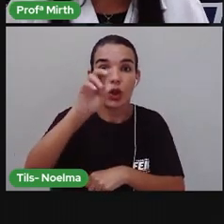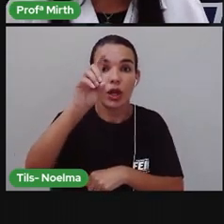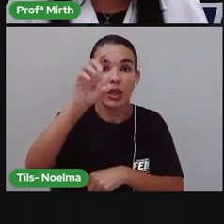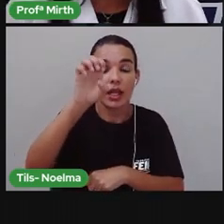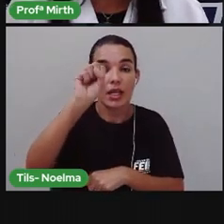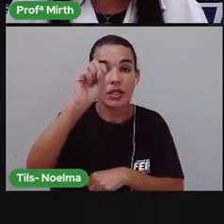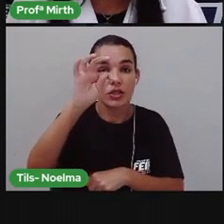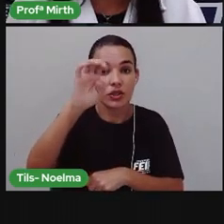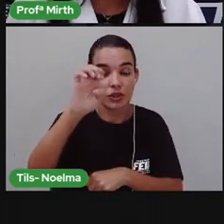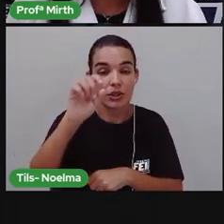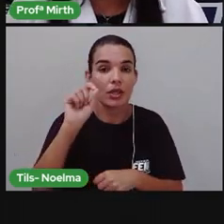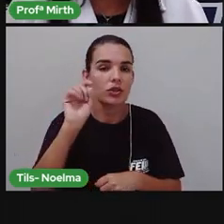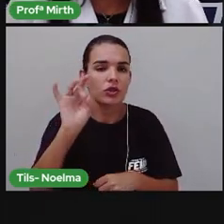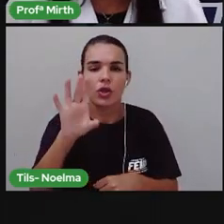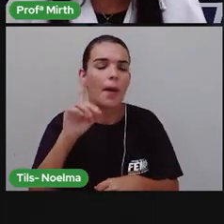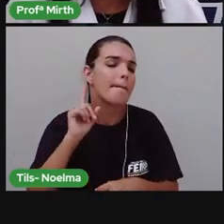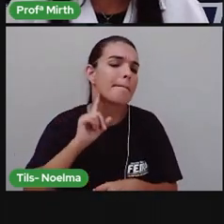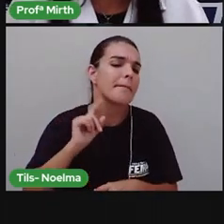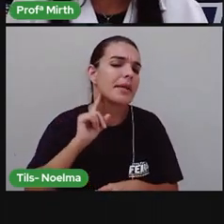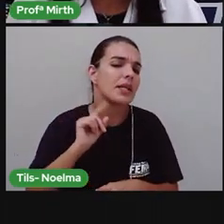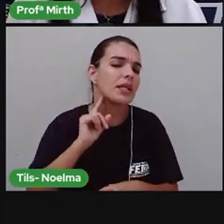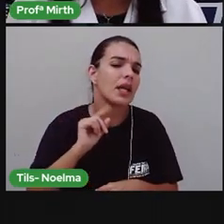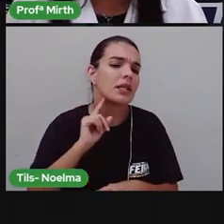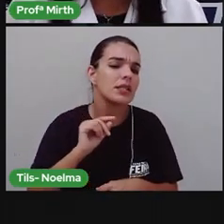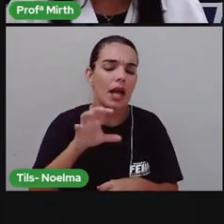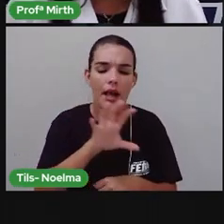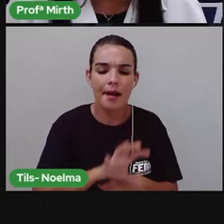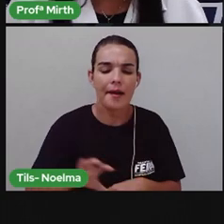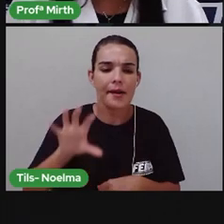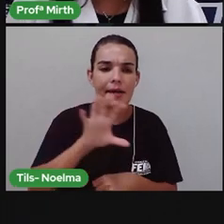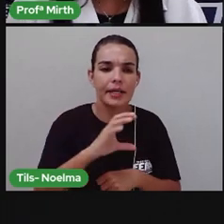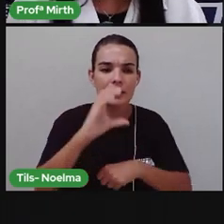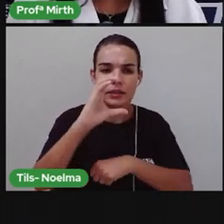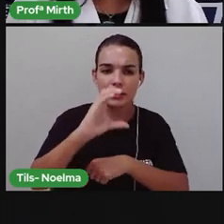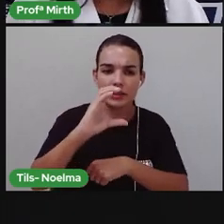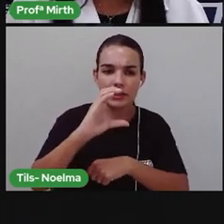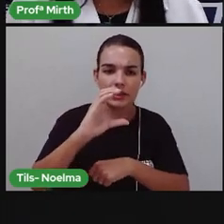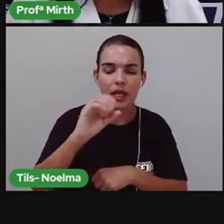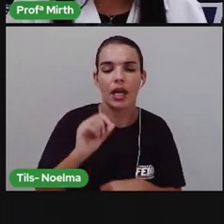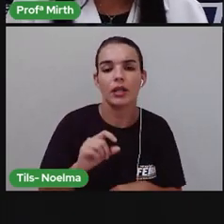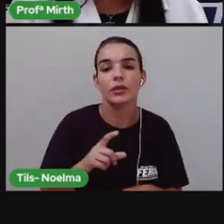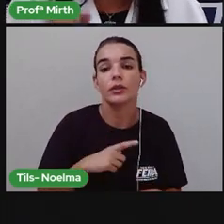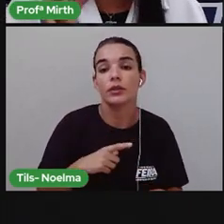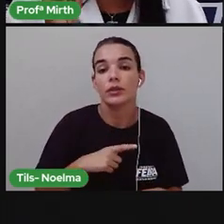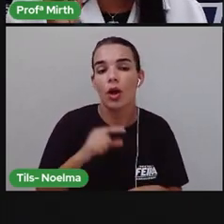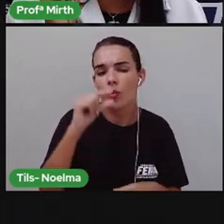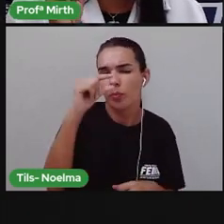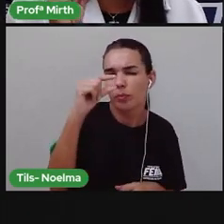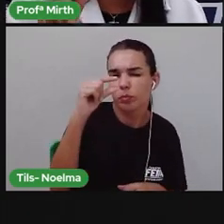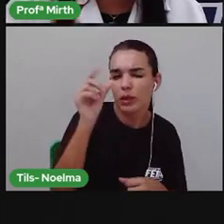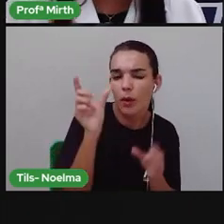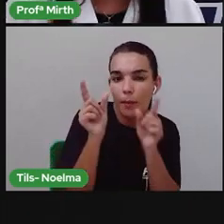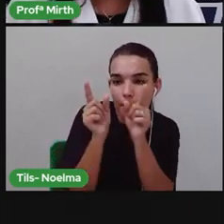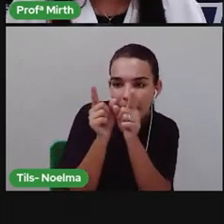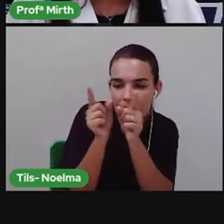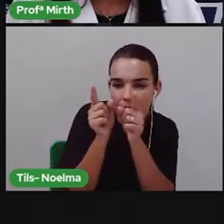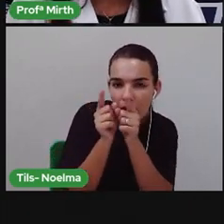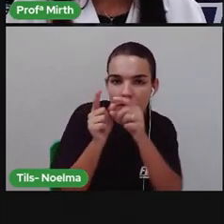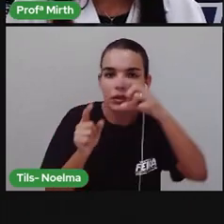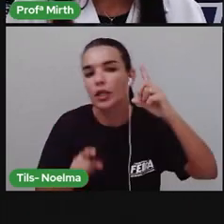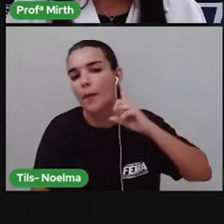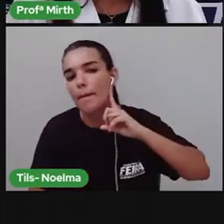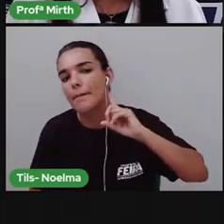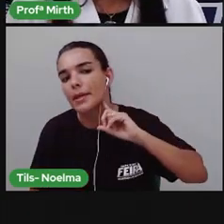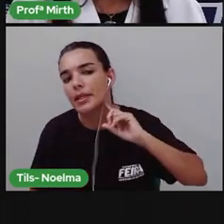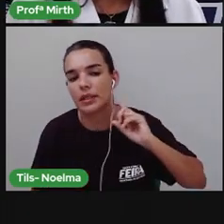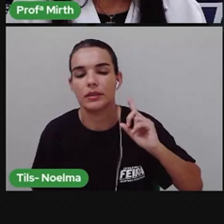aí De Minas Gerais Que faz parte Da região Centro-Oeste, né? Mas só uma pequena Poçãozinha aí De Minas